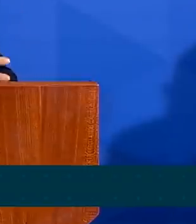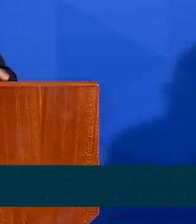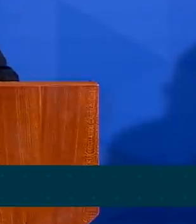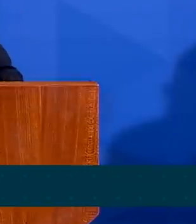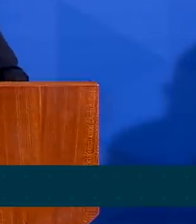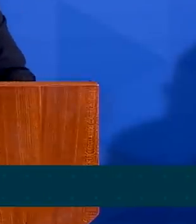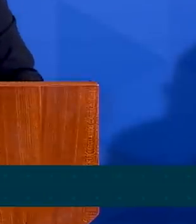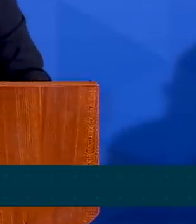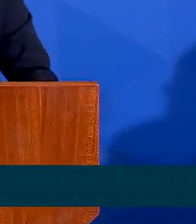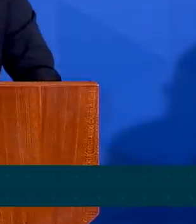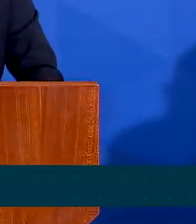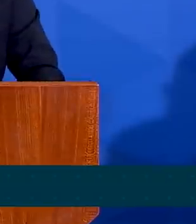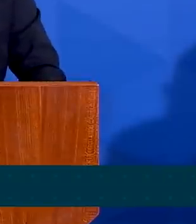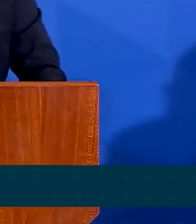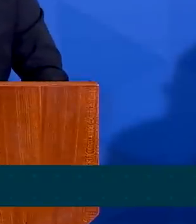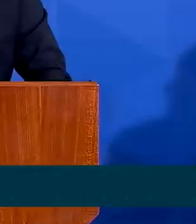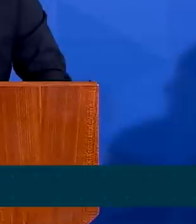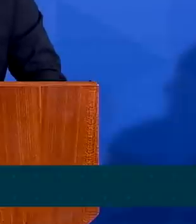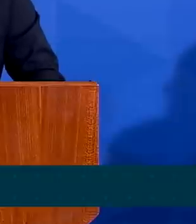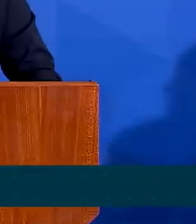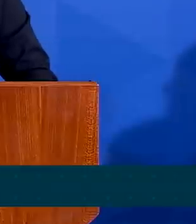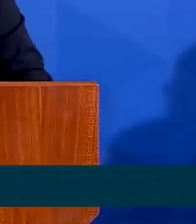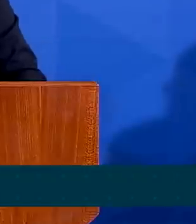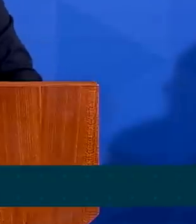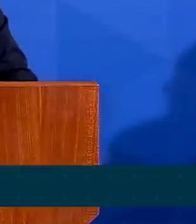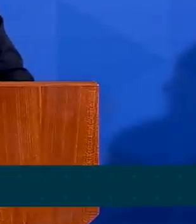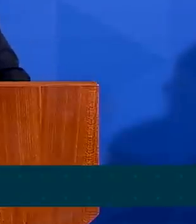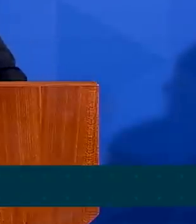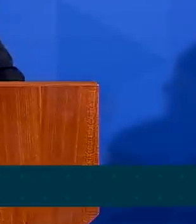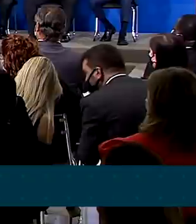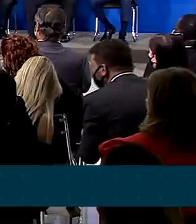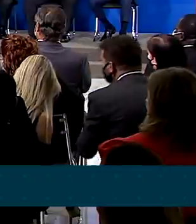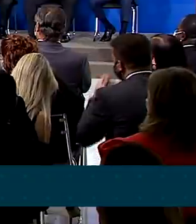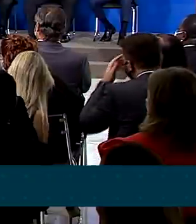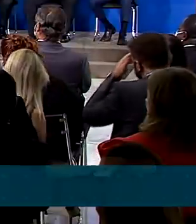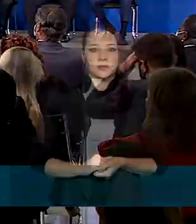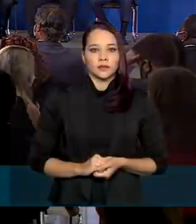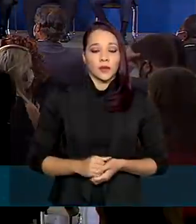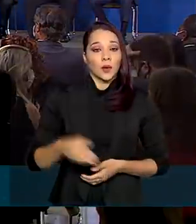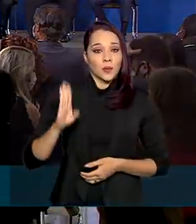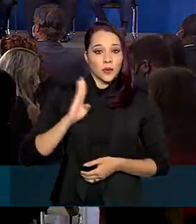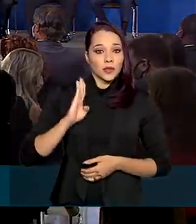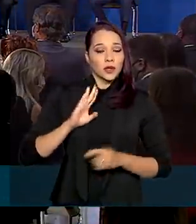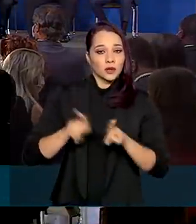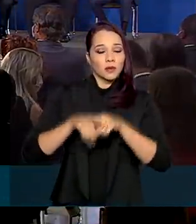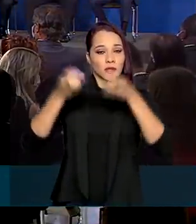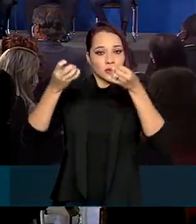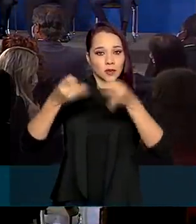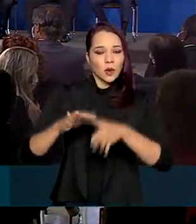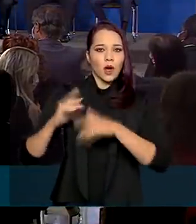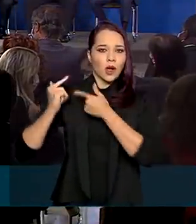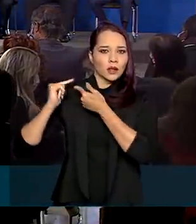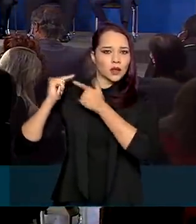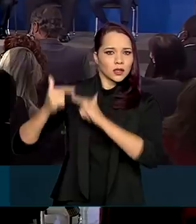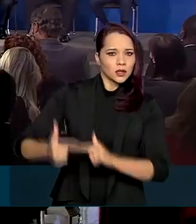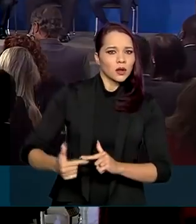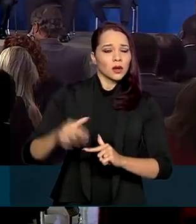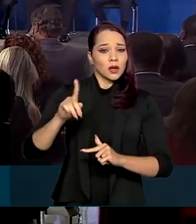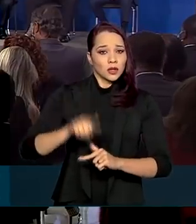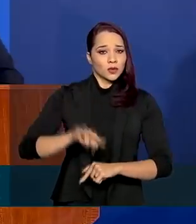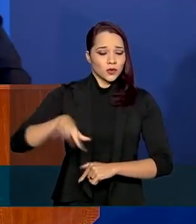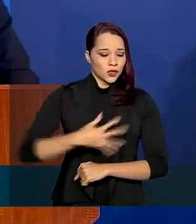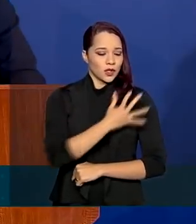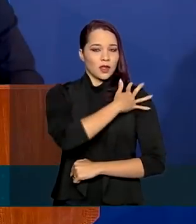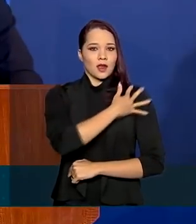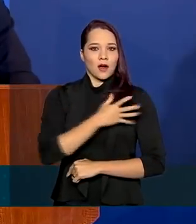de forma precoce, fosse ministrada a hidroxicloroquina. Bolsonaro destacou ainda a trajetória do general Eduardo